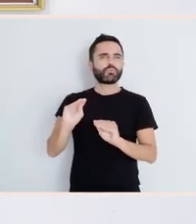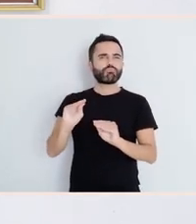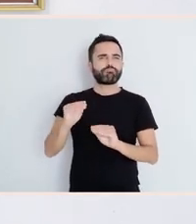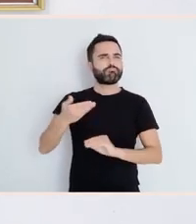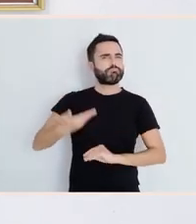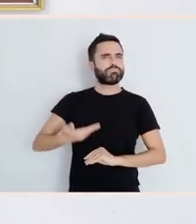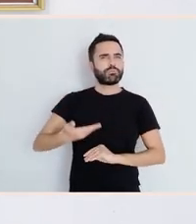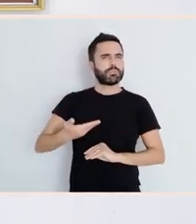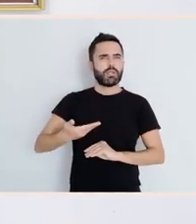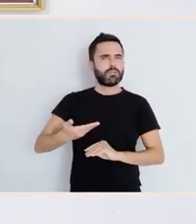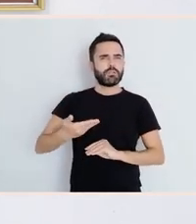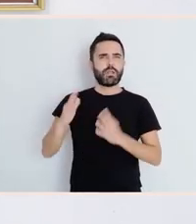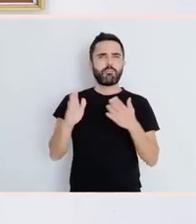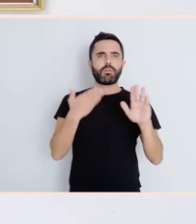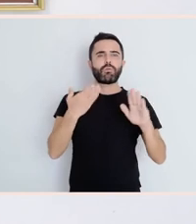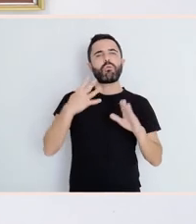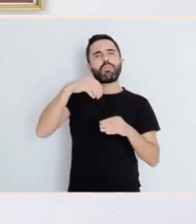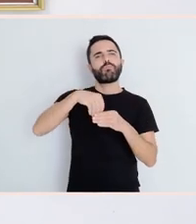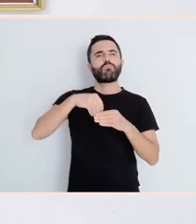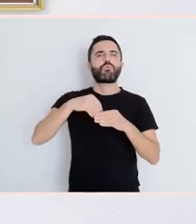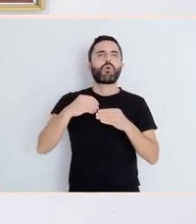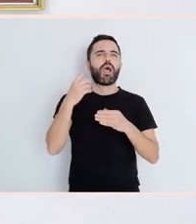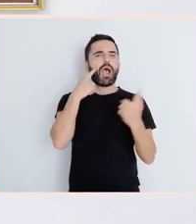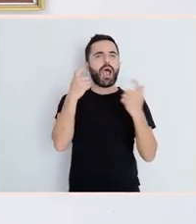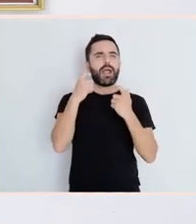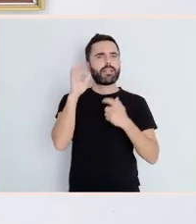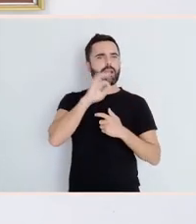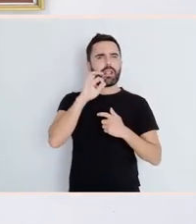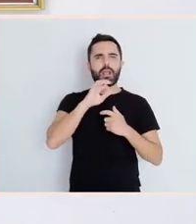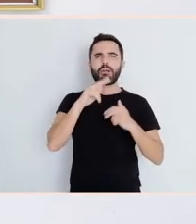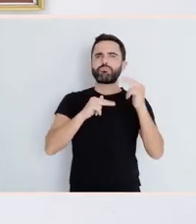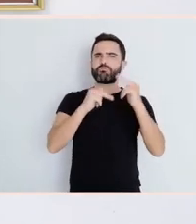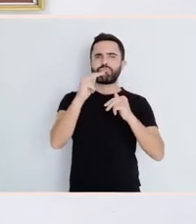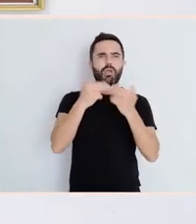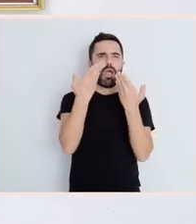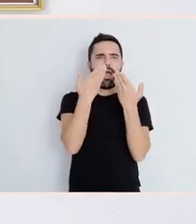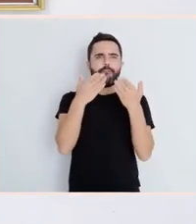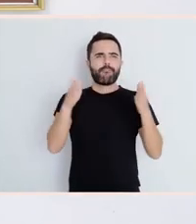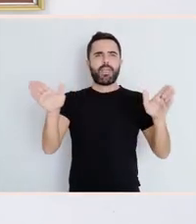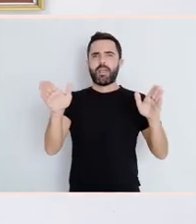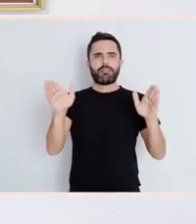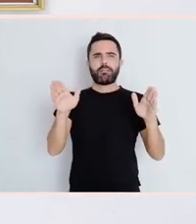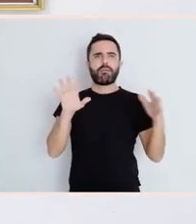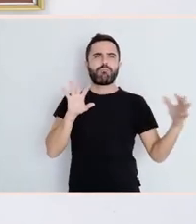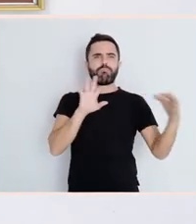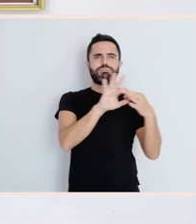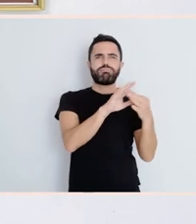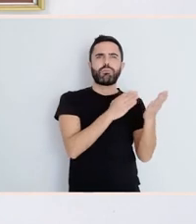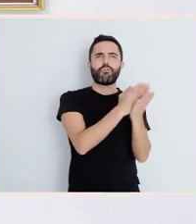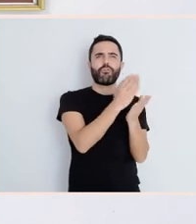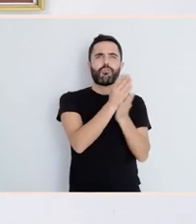dos capítulos máis importantes na construcción dunha arte galega aberta e firmemente ancorada